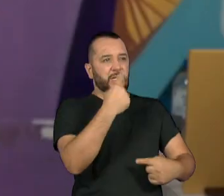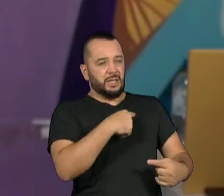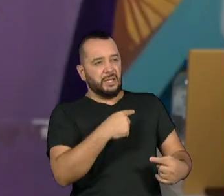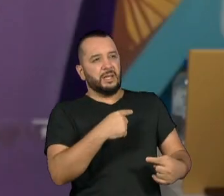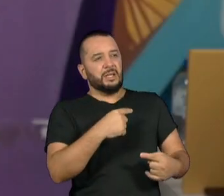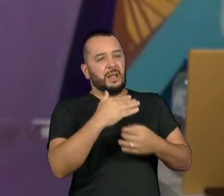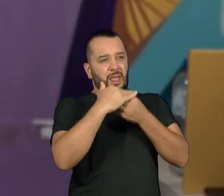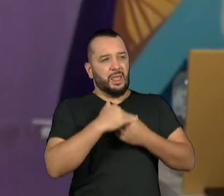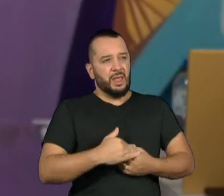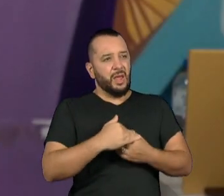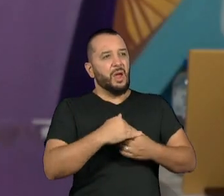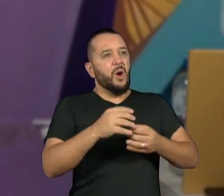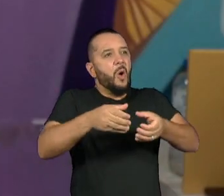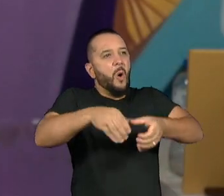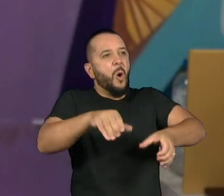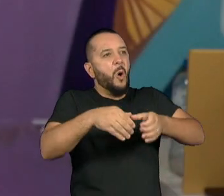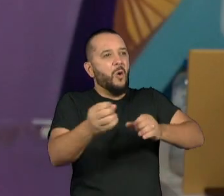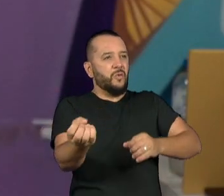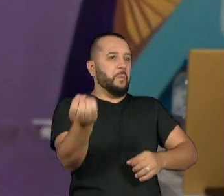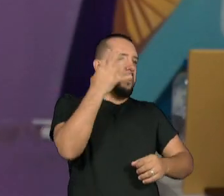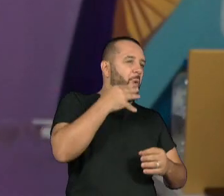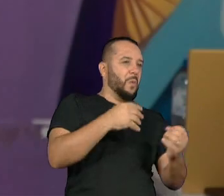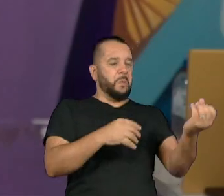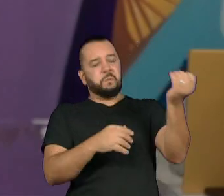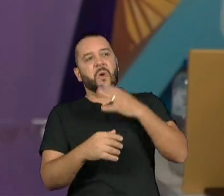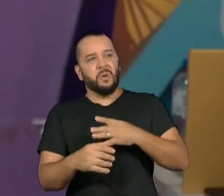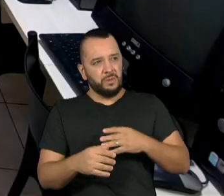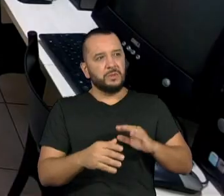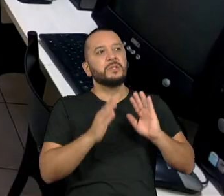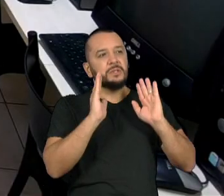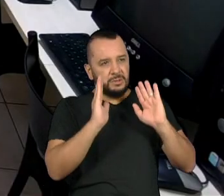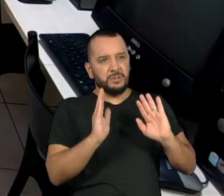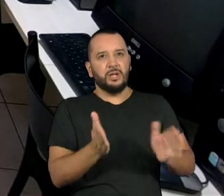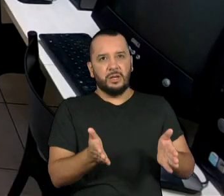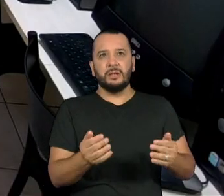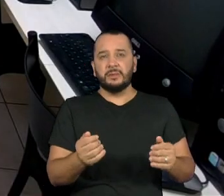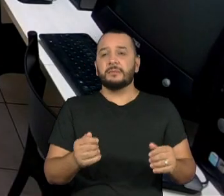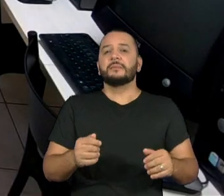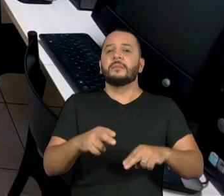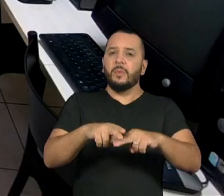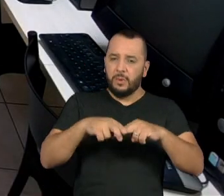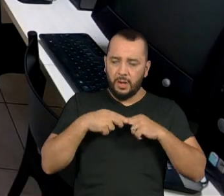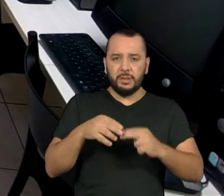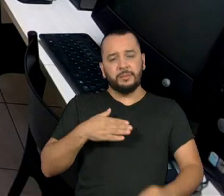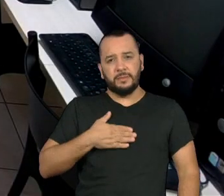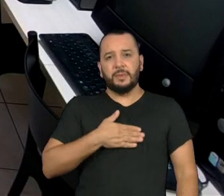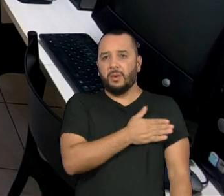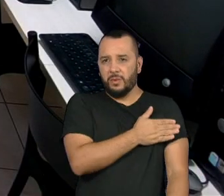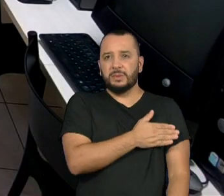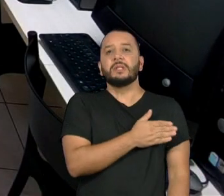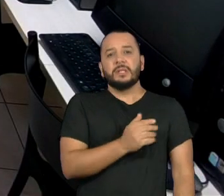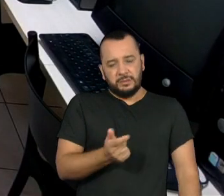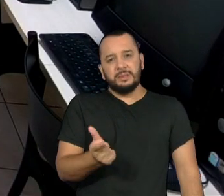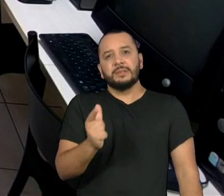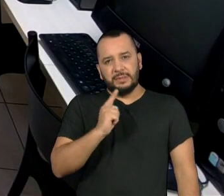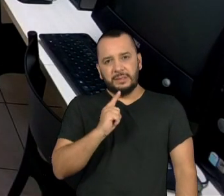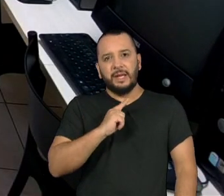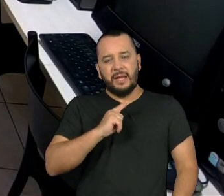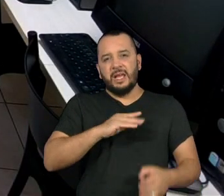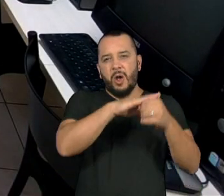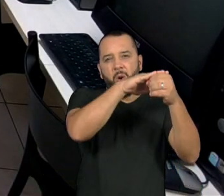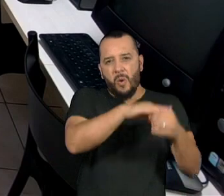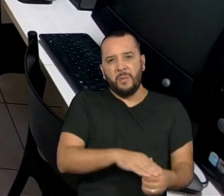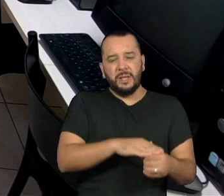A gente recebe muitas ofensas, né? Por conta desse preconceito, há muita perseguição com a população do